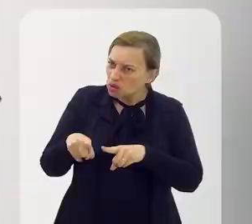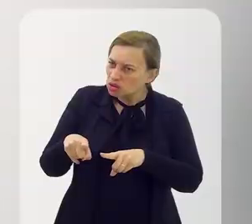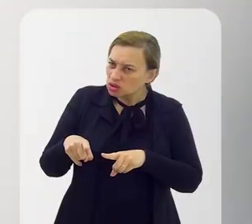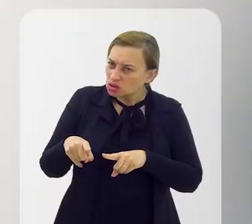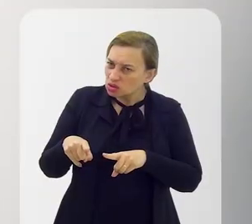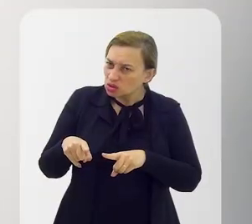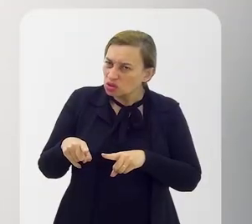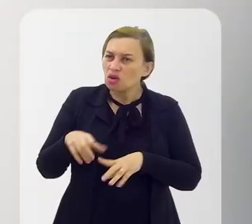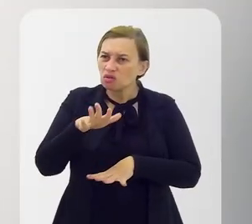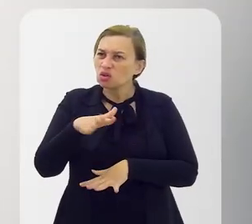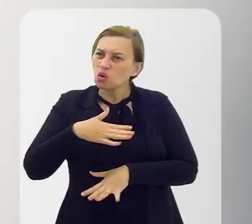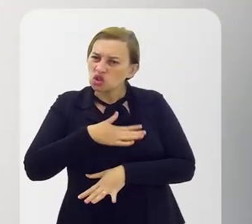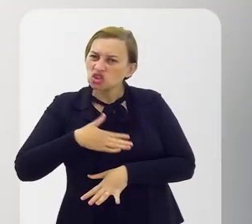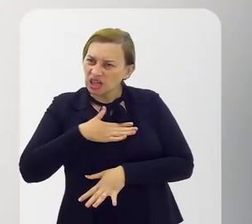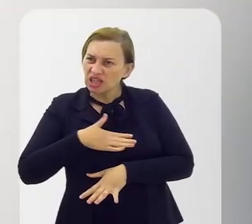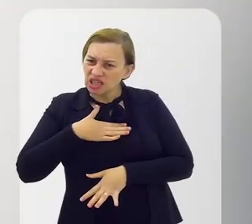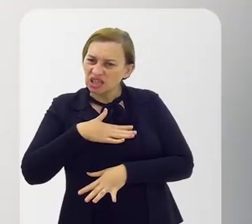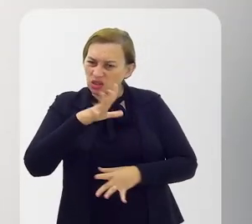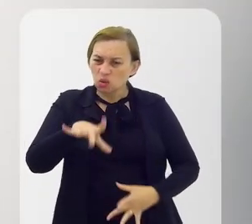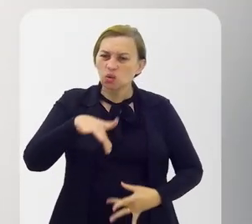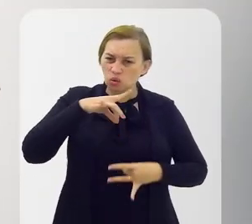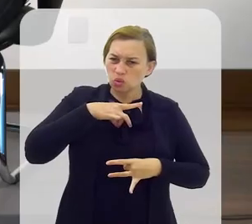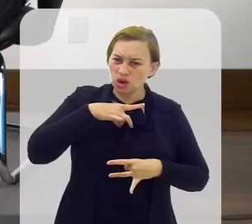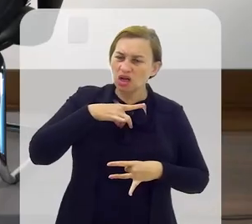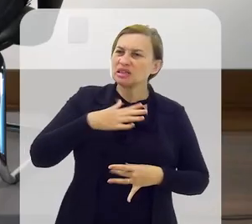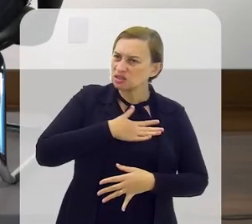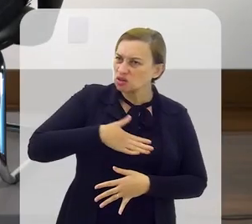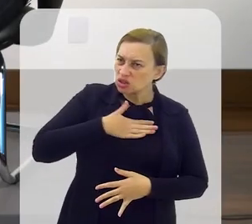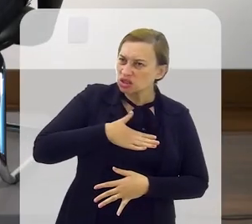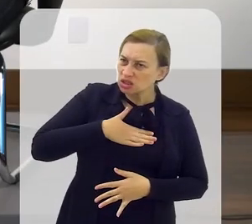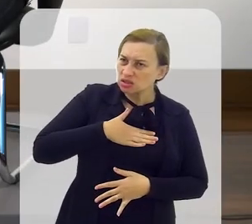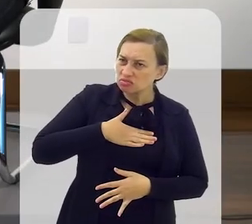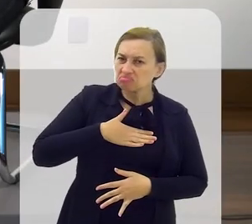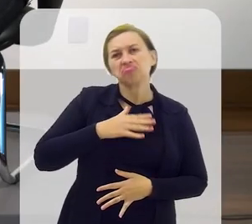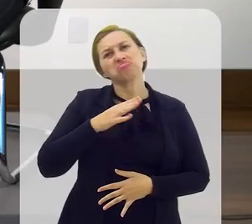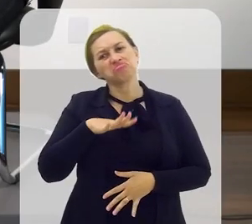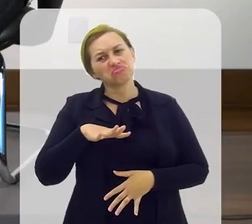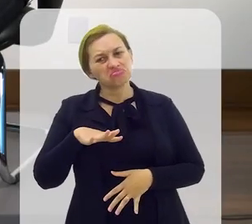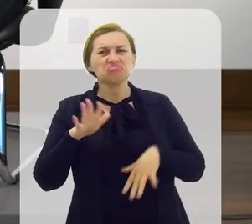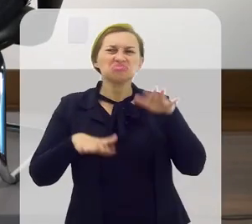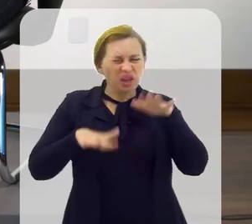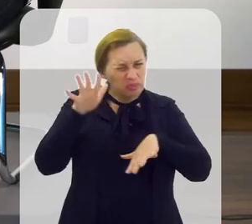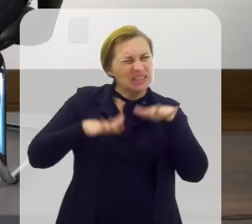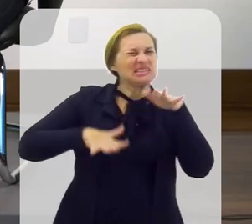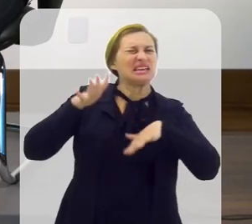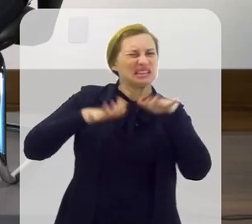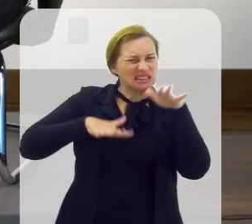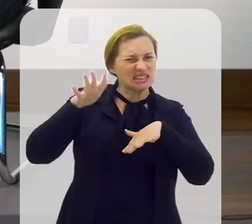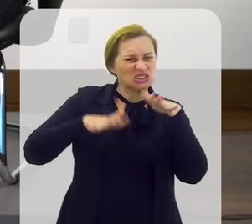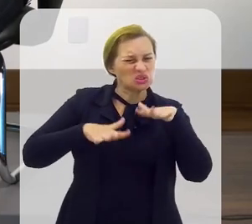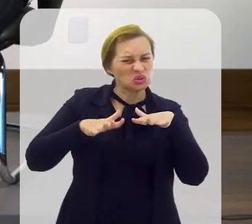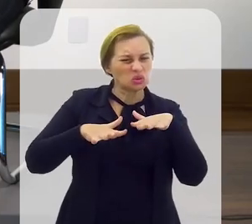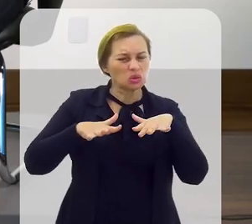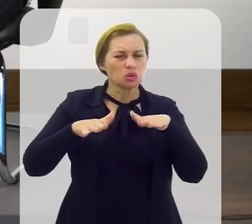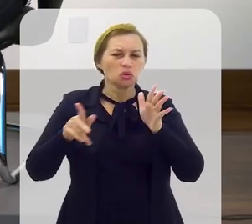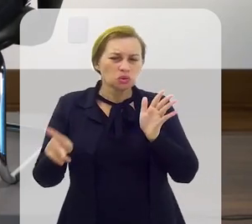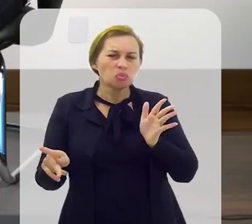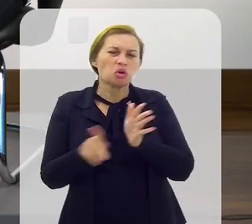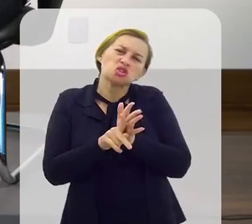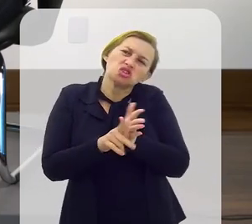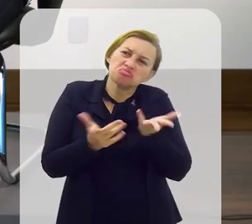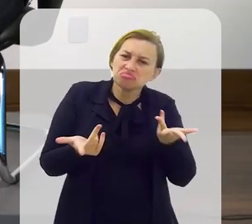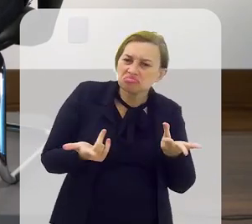Se eu tenho alguma Se eu gostaria de atuar, se surgisse? Atuaria? Talvez, acho que dependendo do